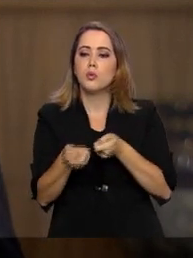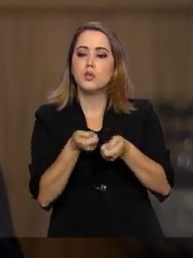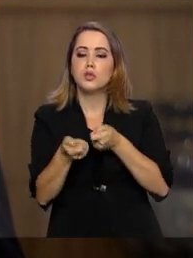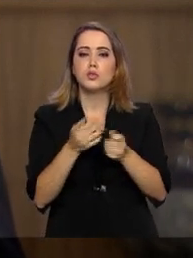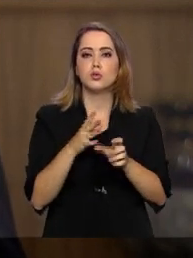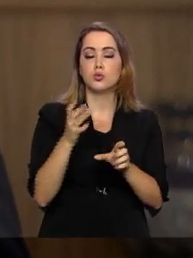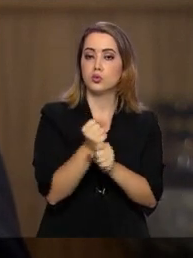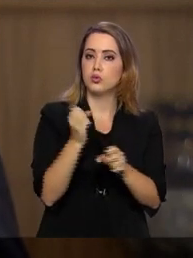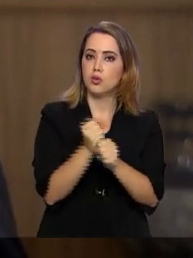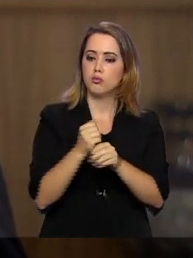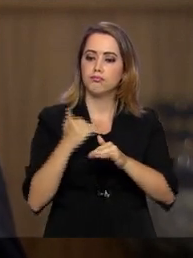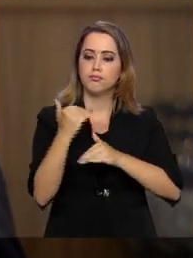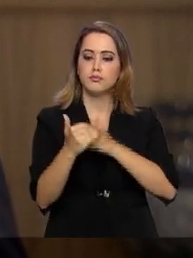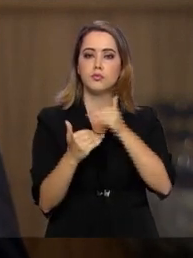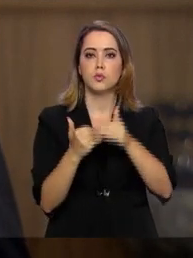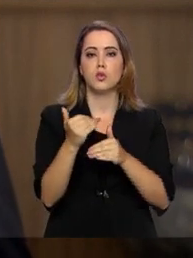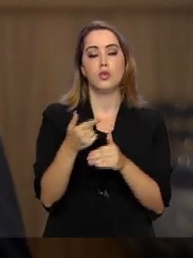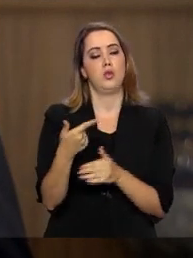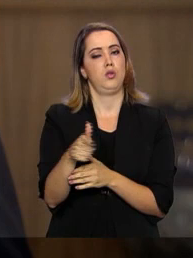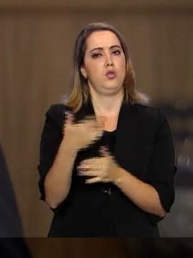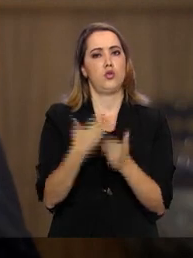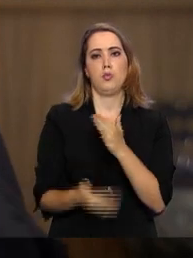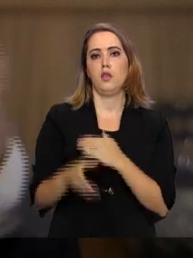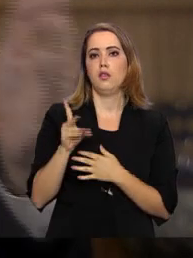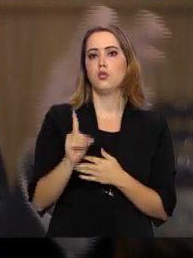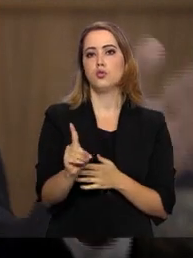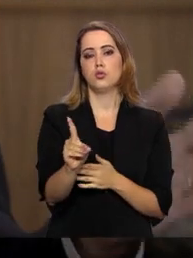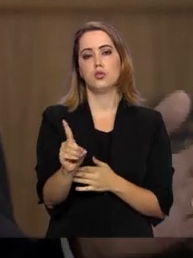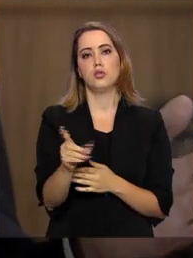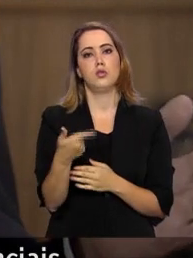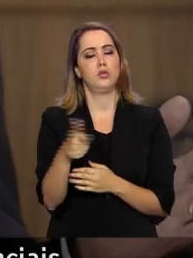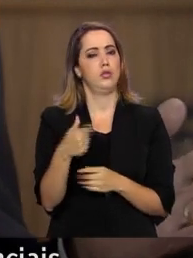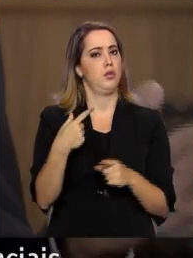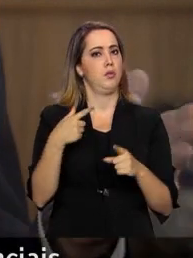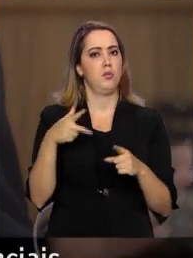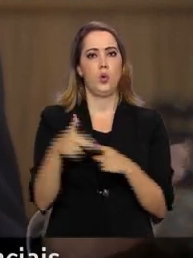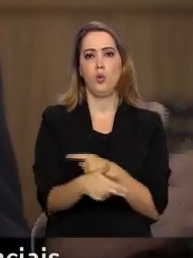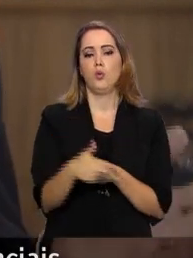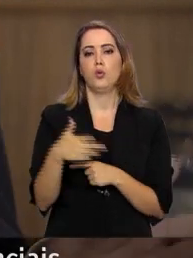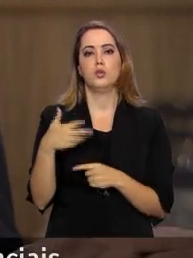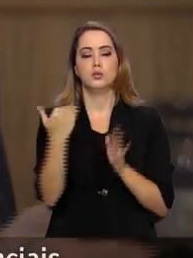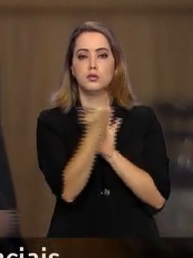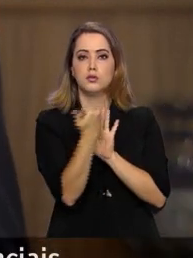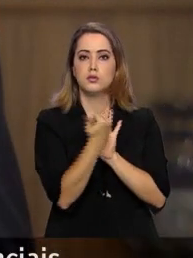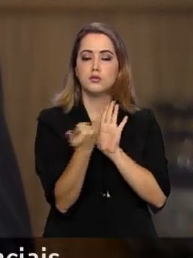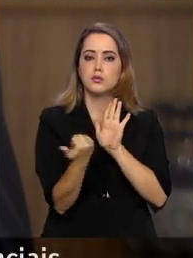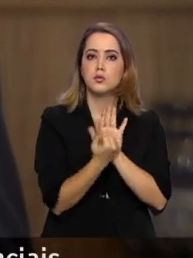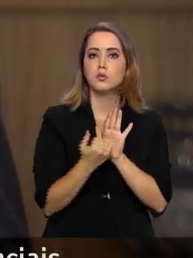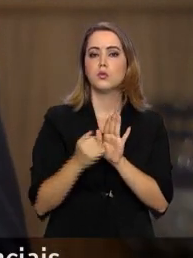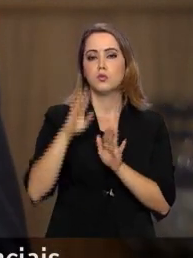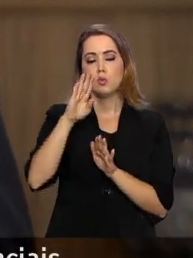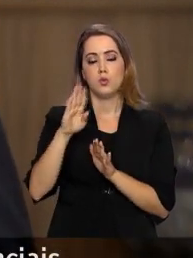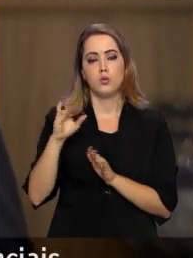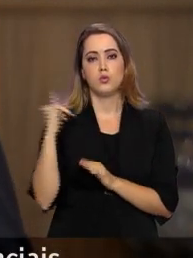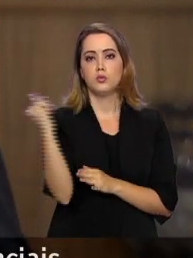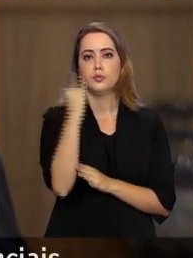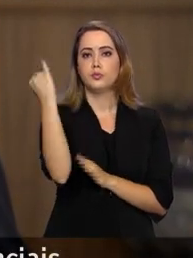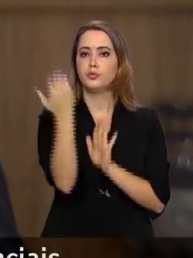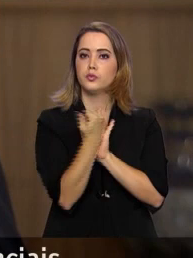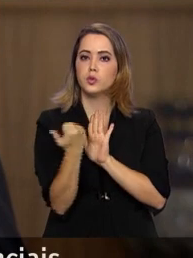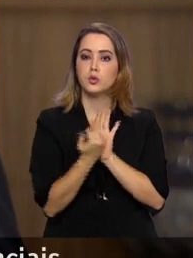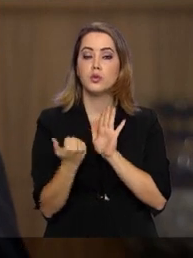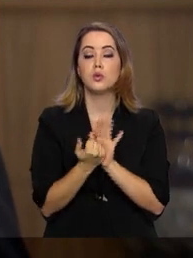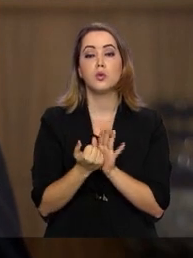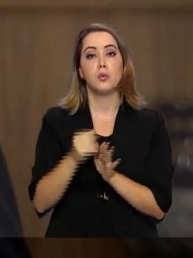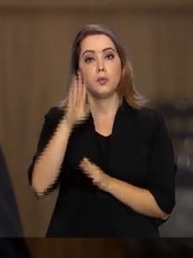forma gradual. Sem retirar os direitos, sem cortar o dinheiro dos projetos mais importantes, aqueles